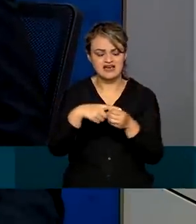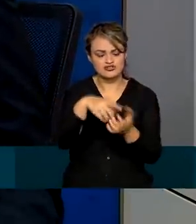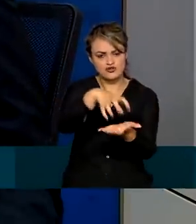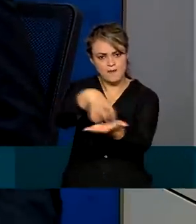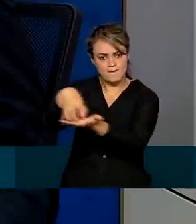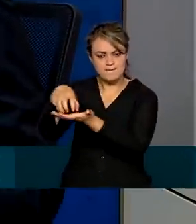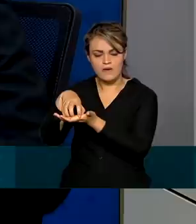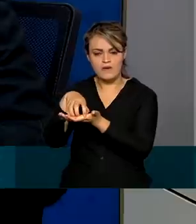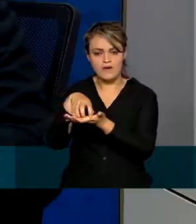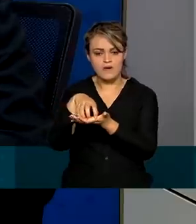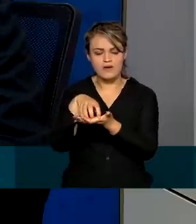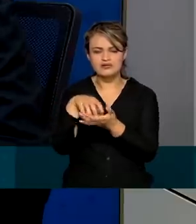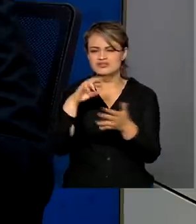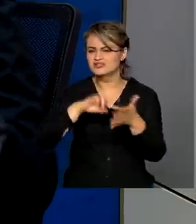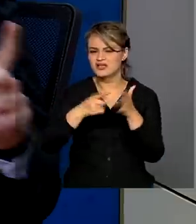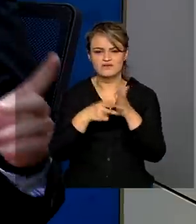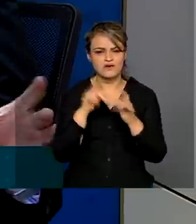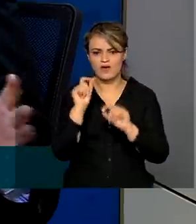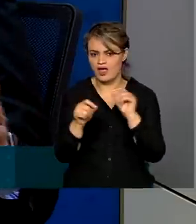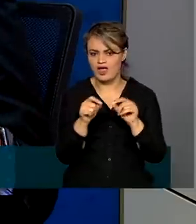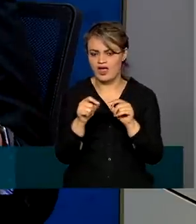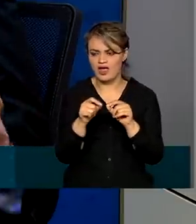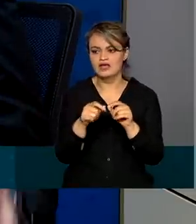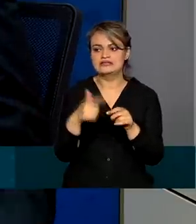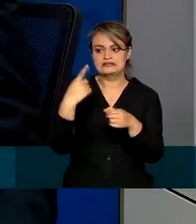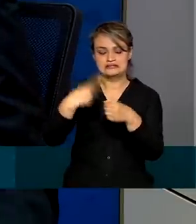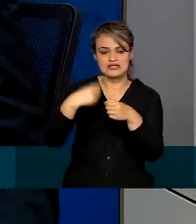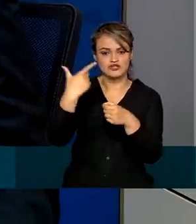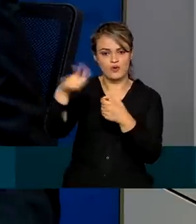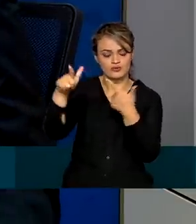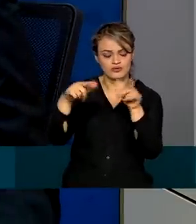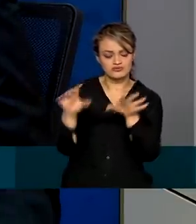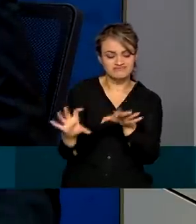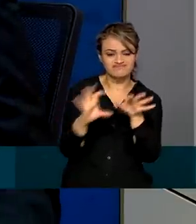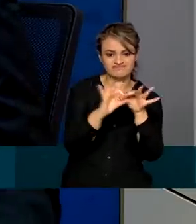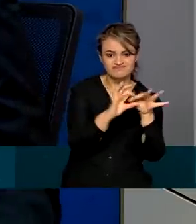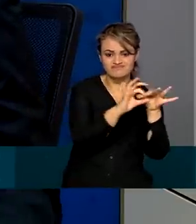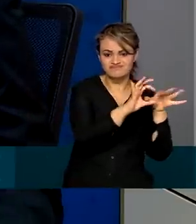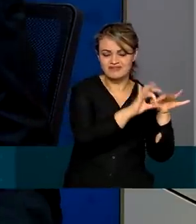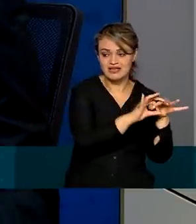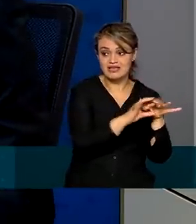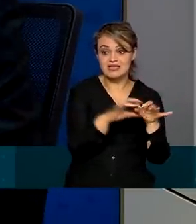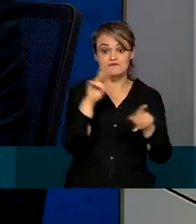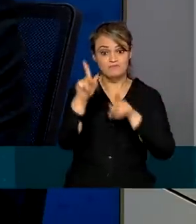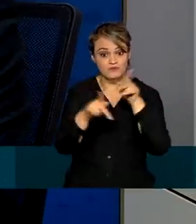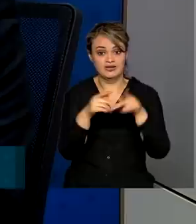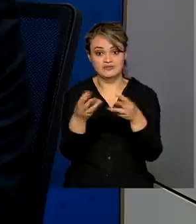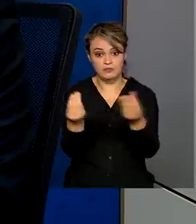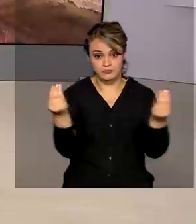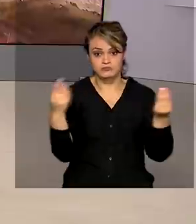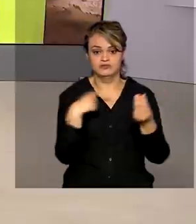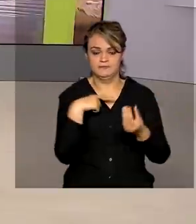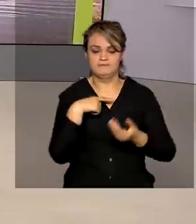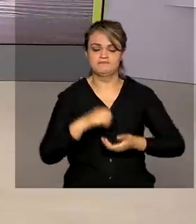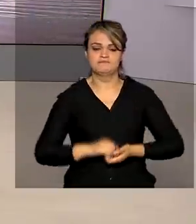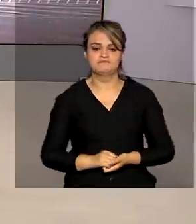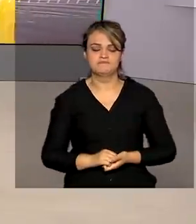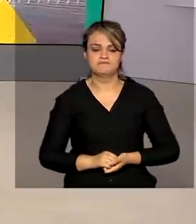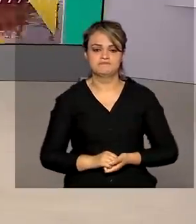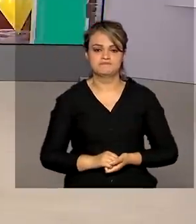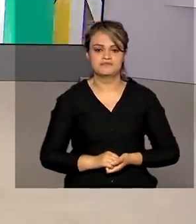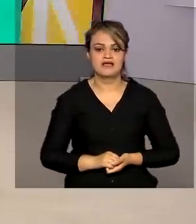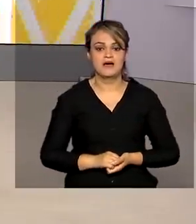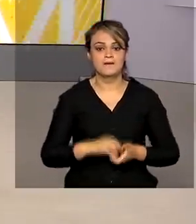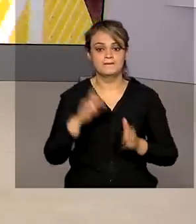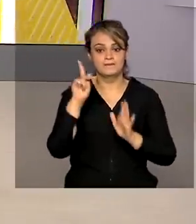não só aglomera várias outras cidades em torno dela, como uma população significativa. O